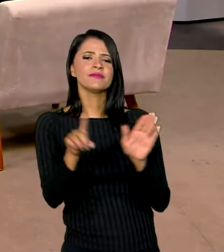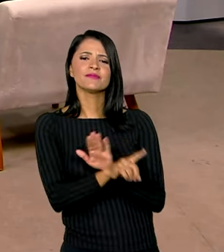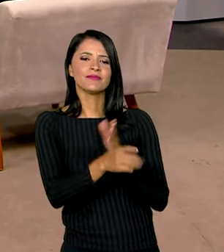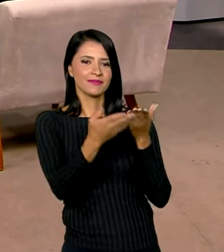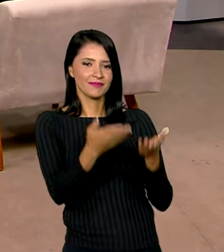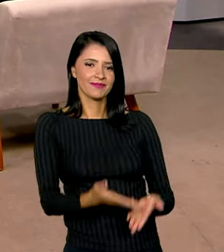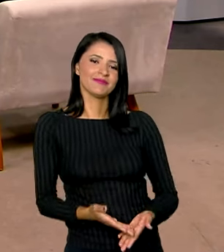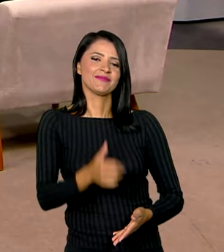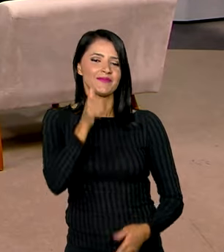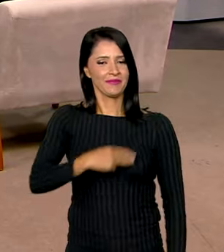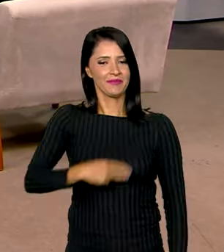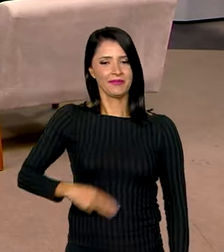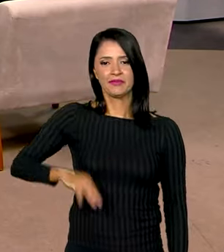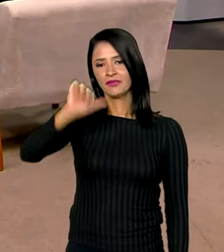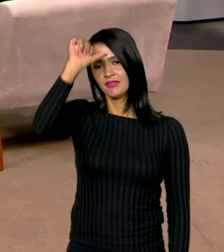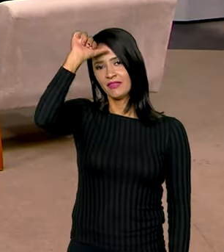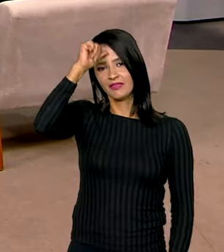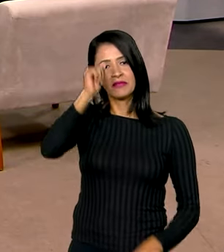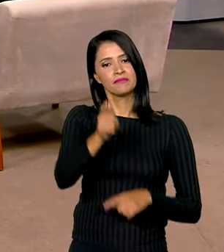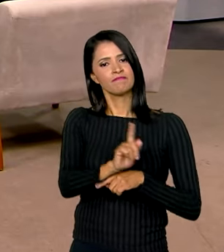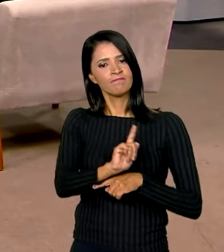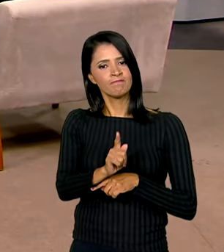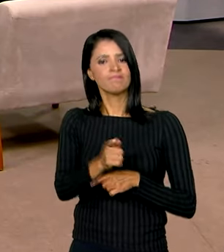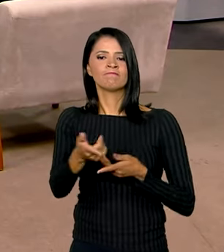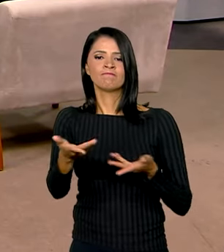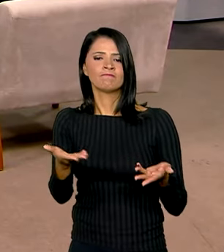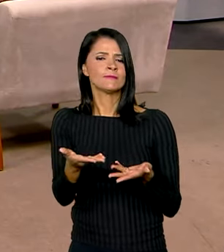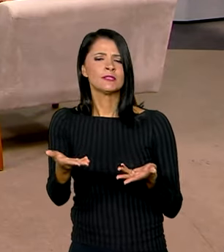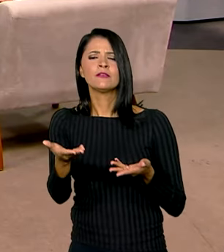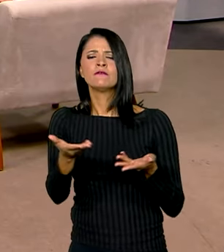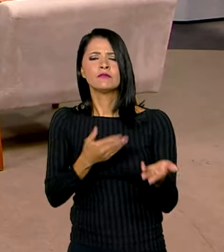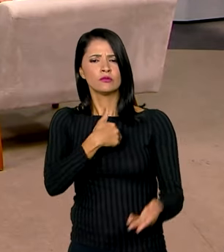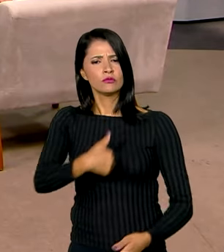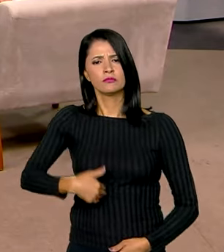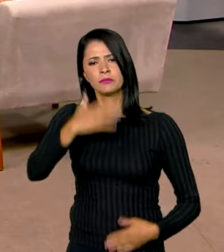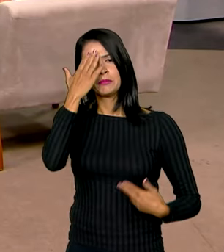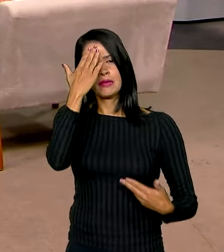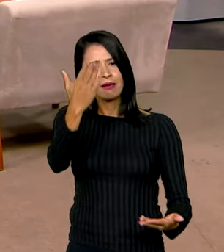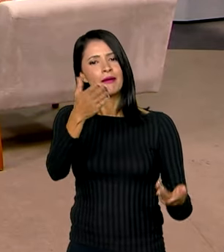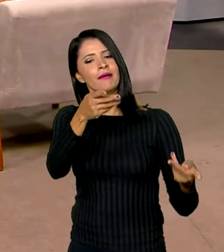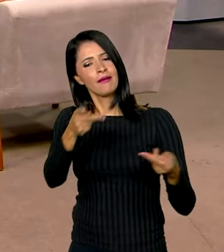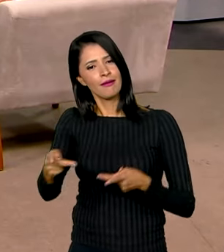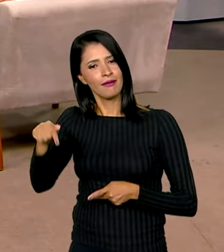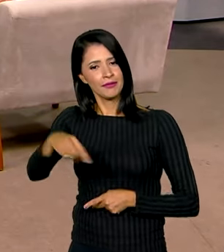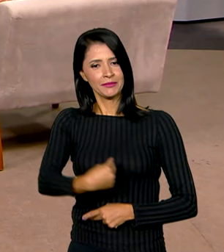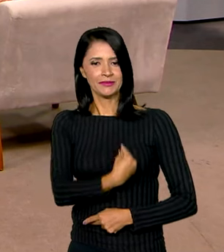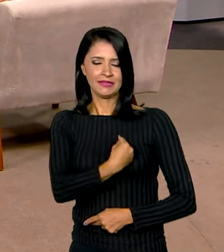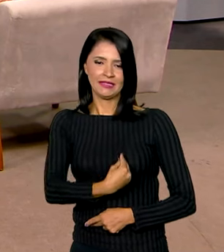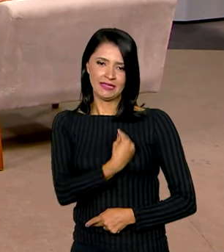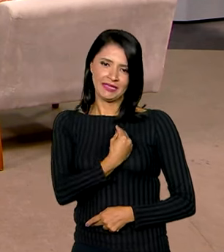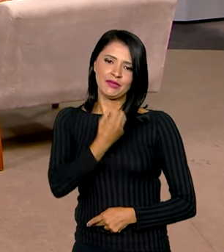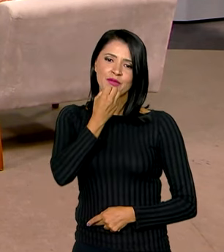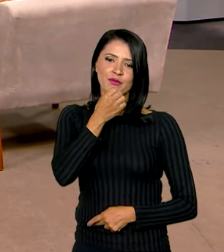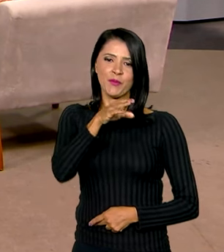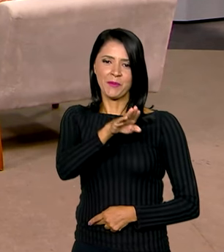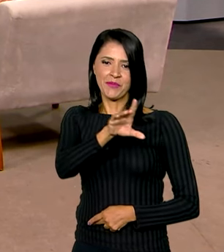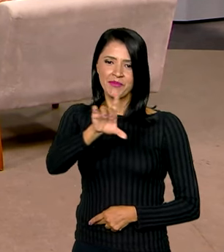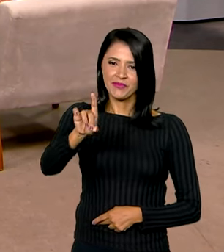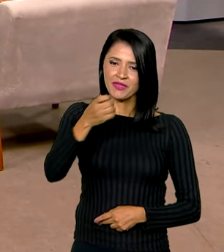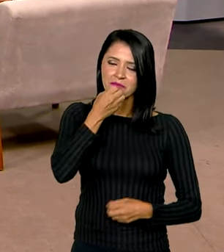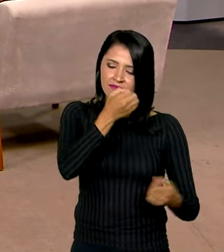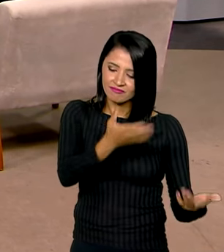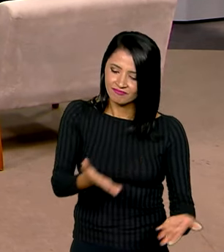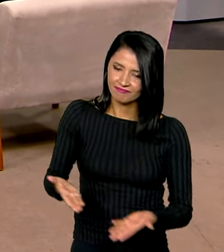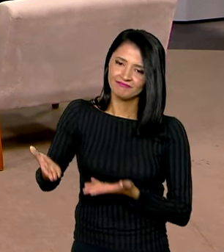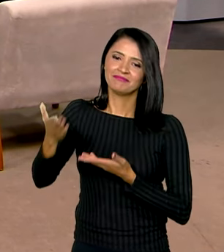Gestão e da Inovação em Serviços Públicos, Esther Dweck, muito obrigado pela sua presença no Brasil em Dia. Seja bem-vinda. Obrigada, Roberta. É um prazer estar aqui.